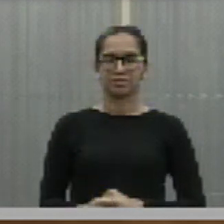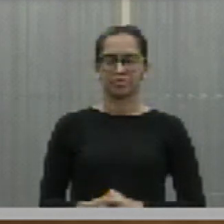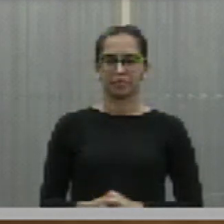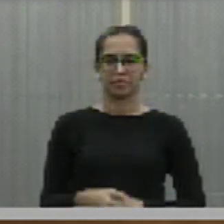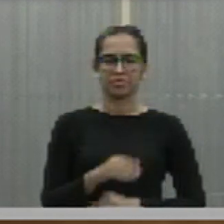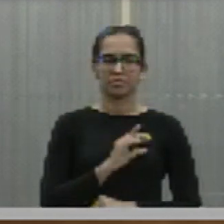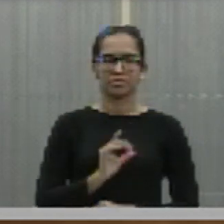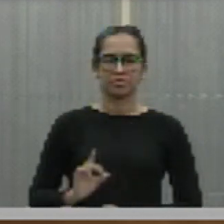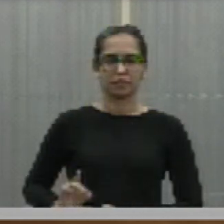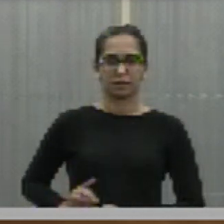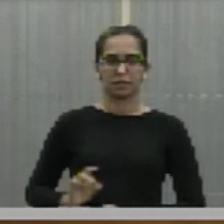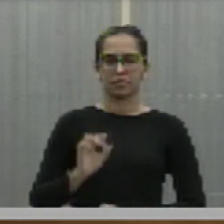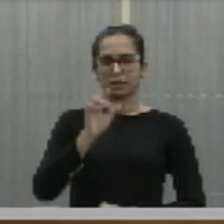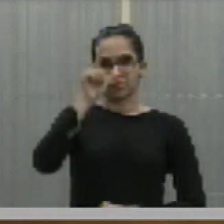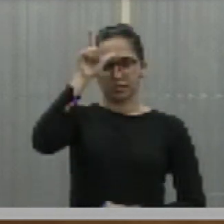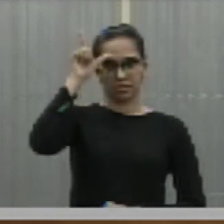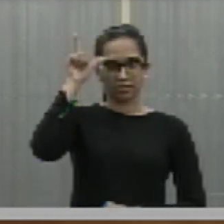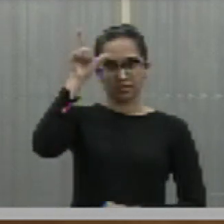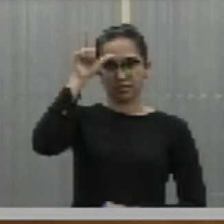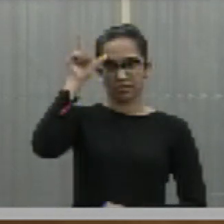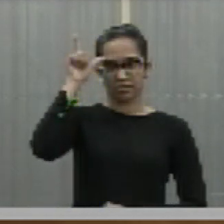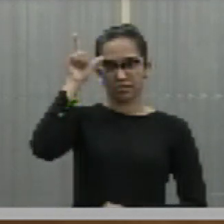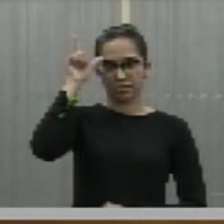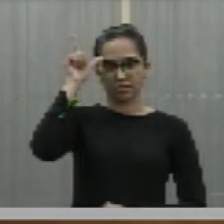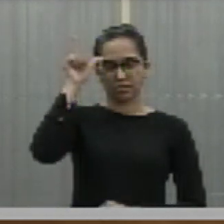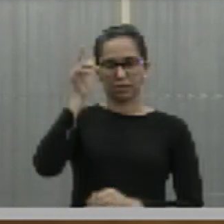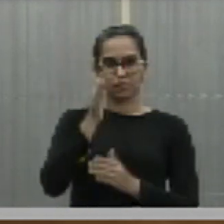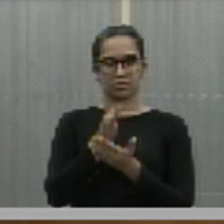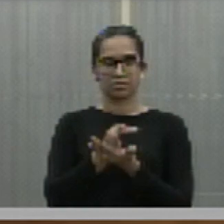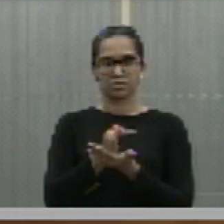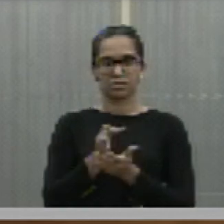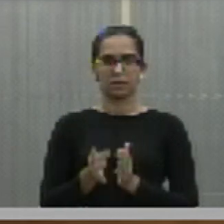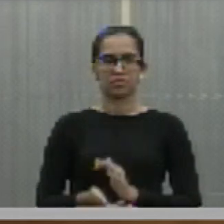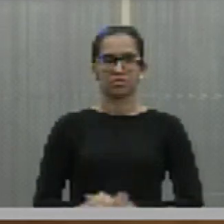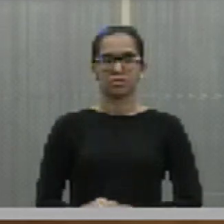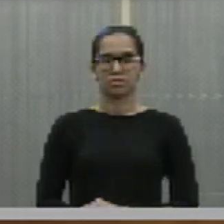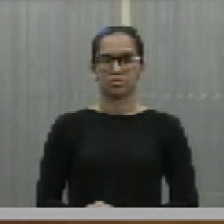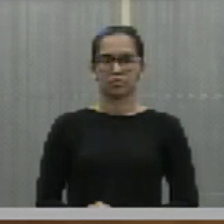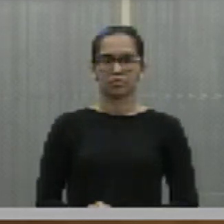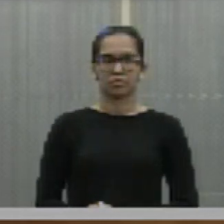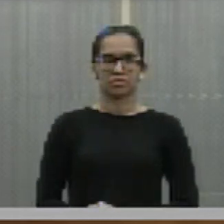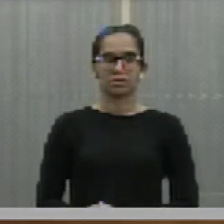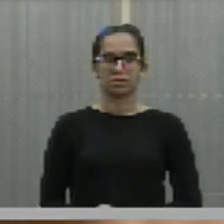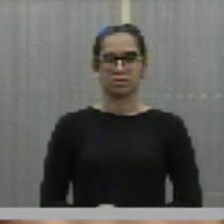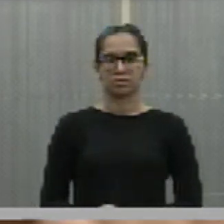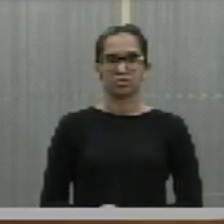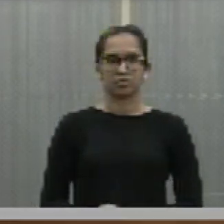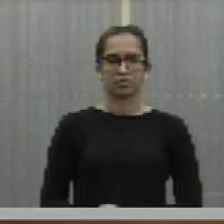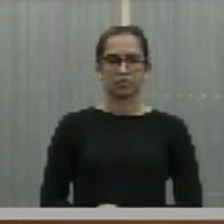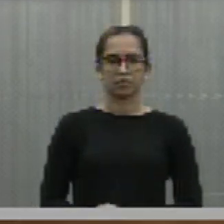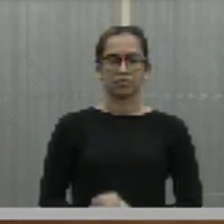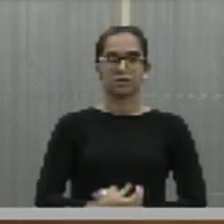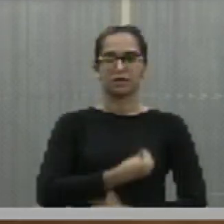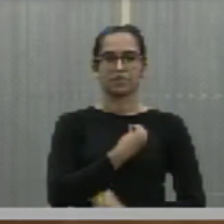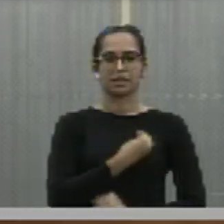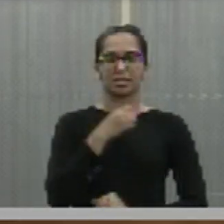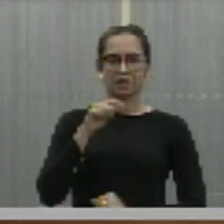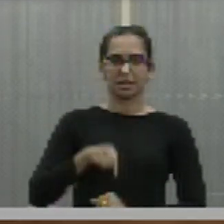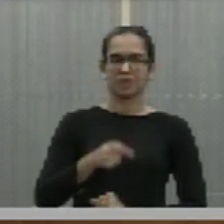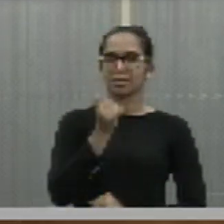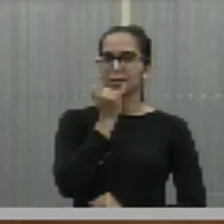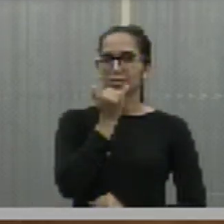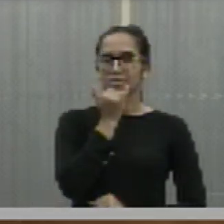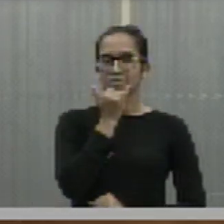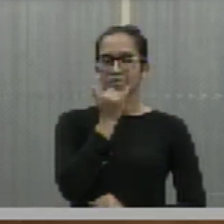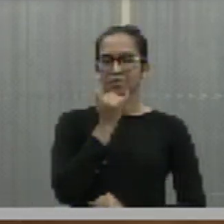Deputado Francisco Lima, ausente. Está aqui? Presente, como vota?